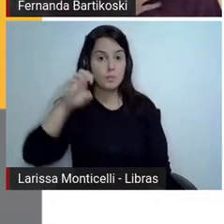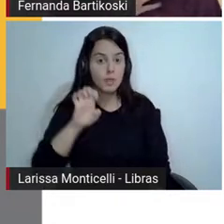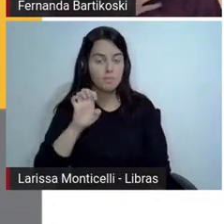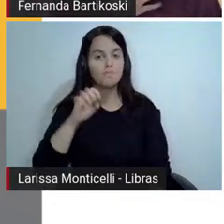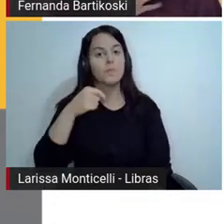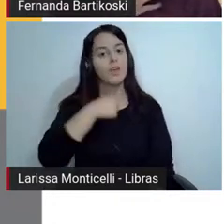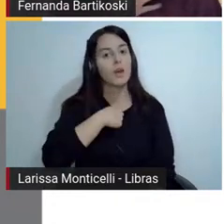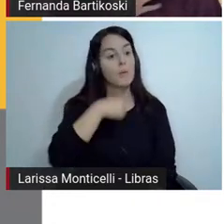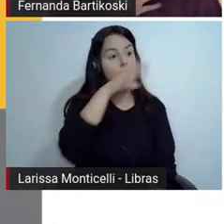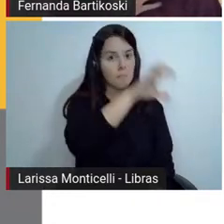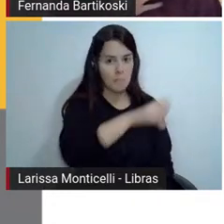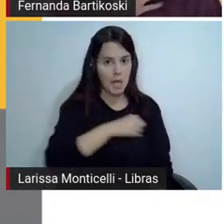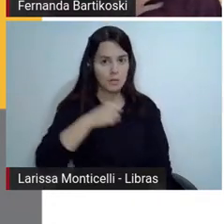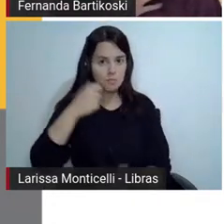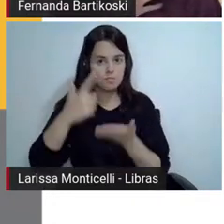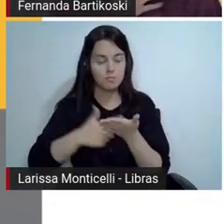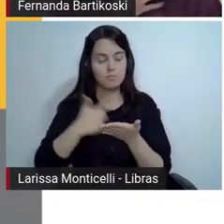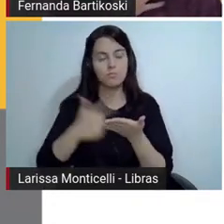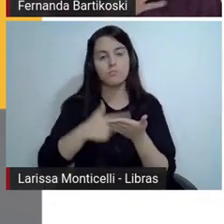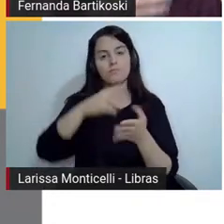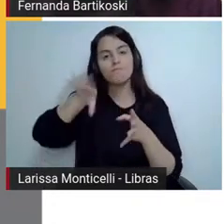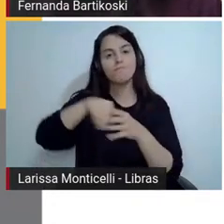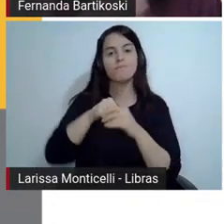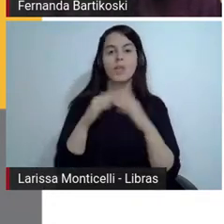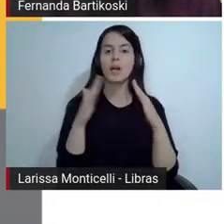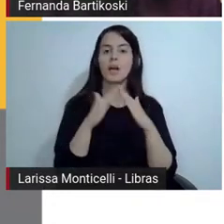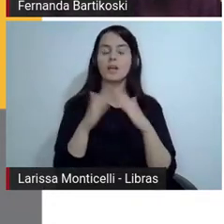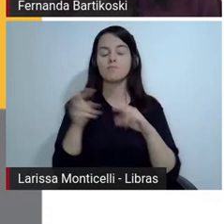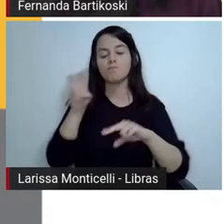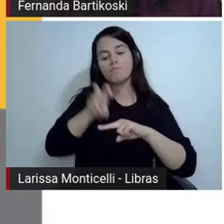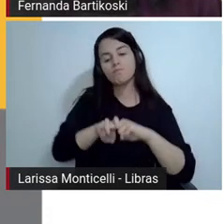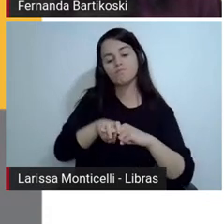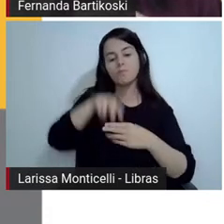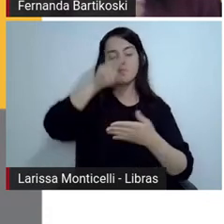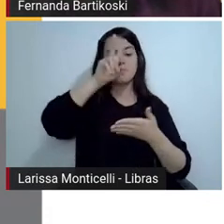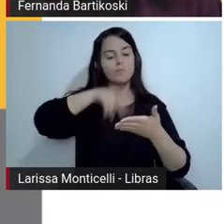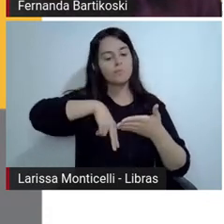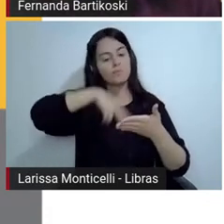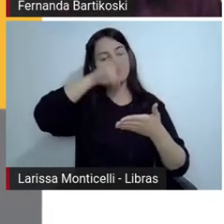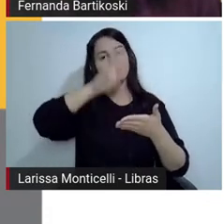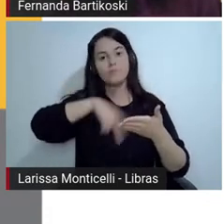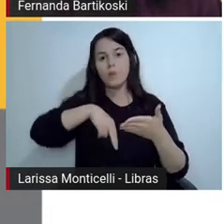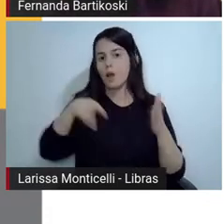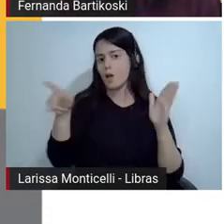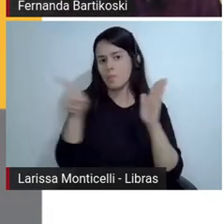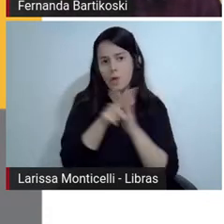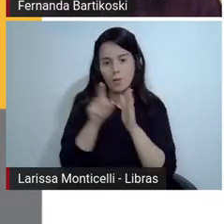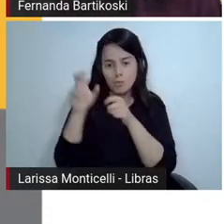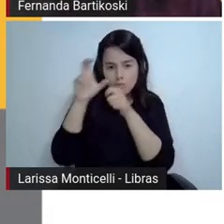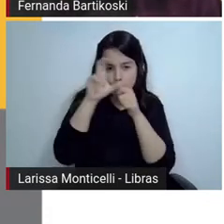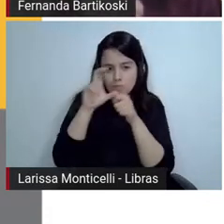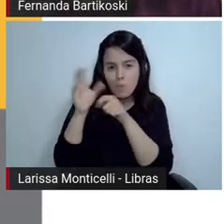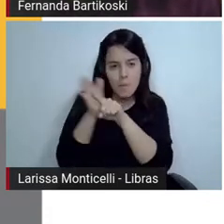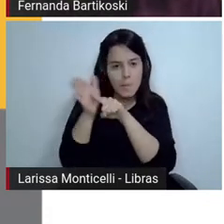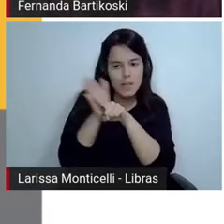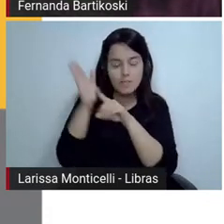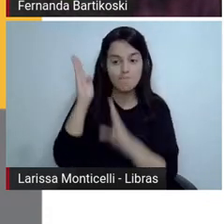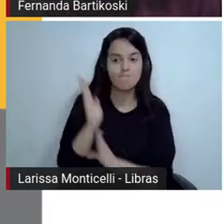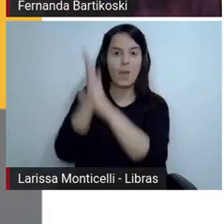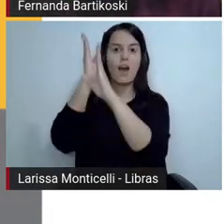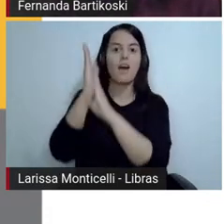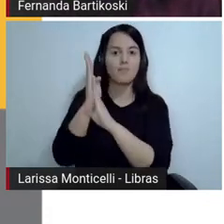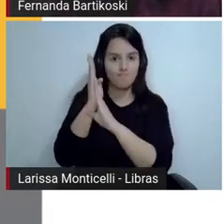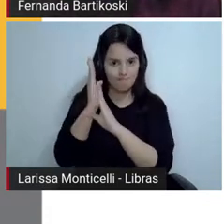leitura de fruição para mim era ler, então, Agatha Christie, os livros do Sherlock Holmes. Depois, eu fui